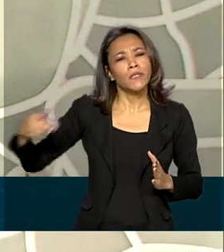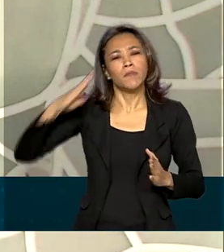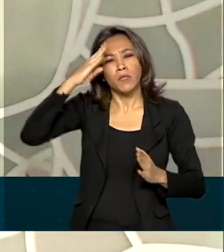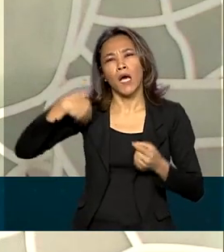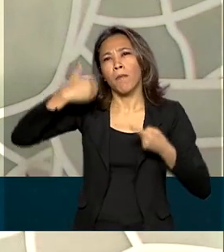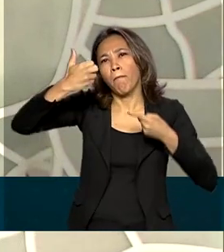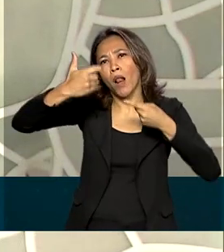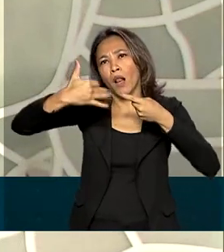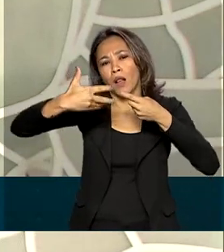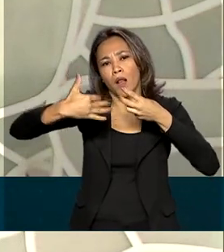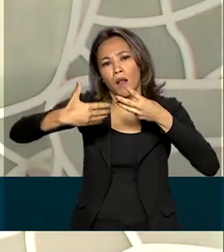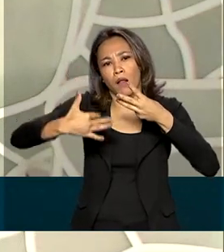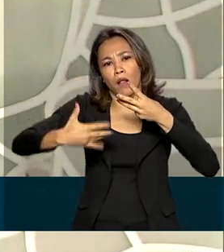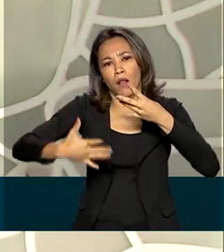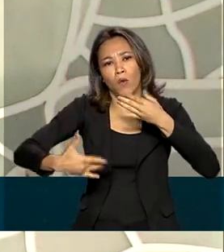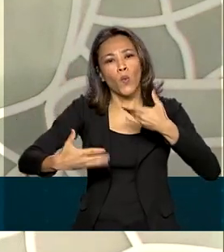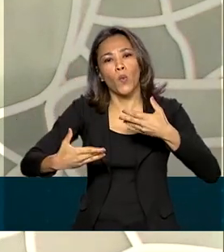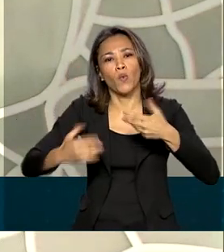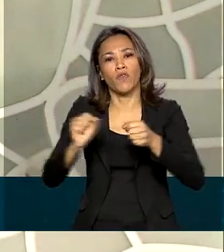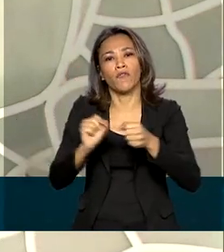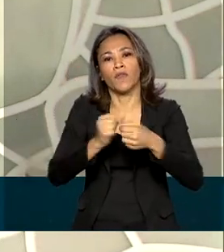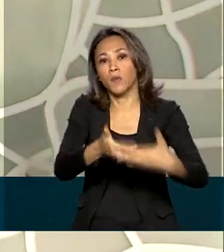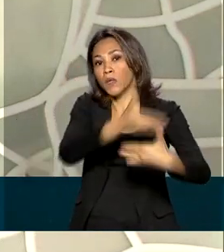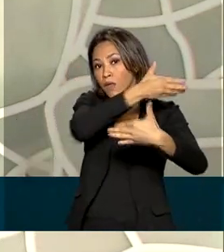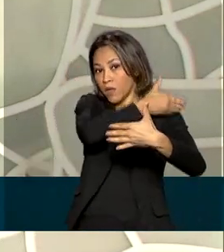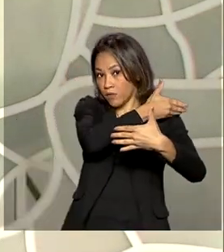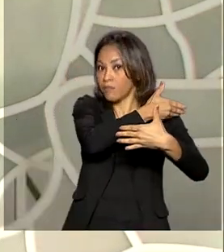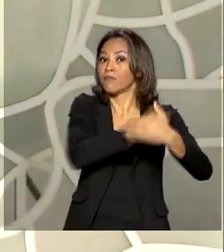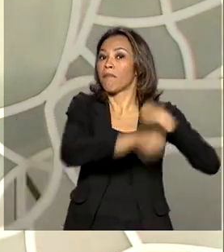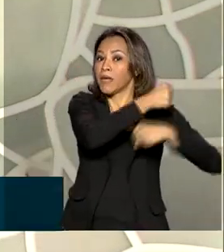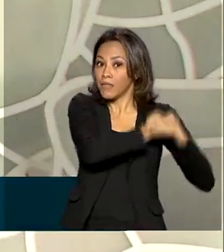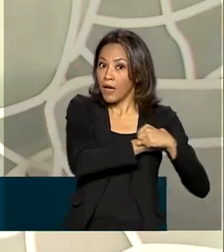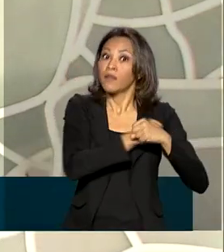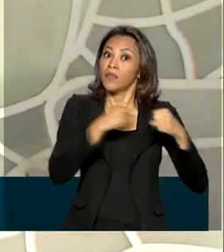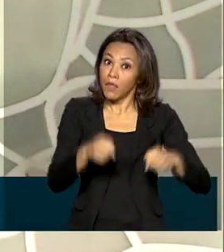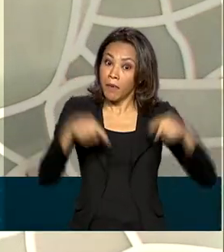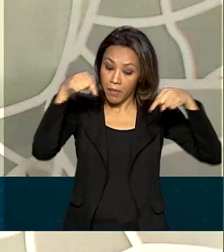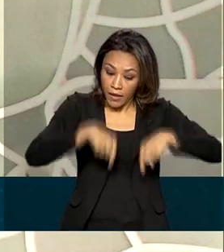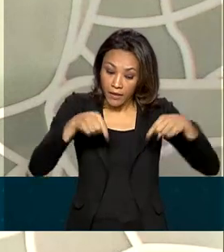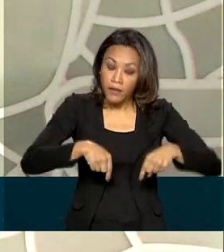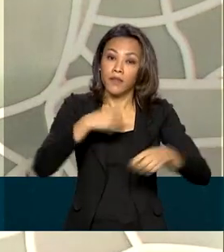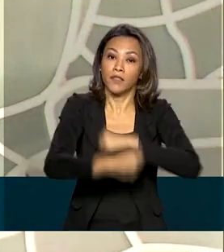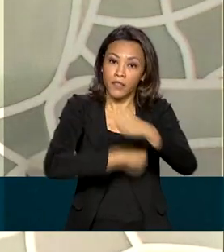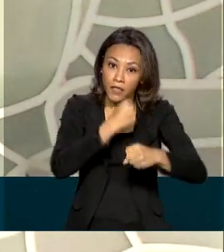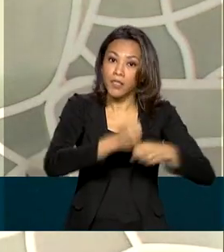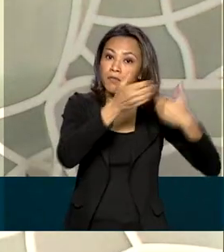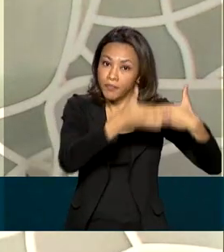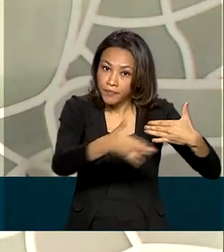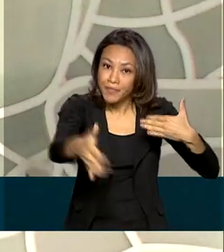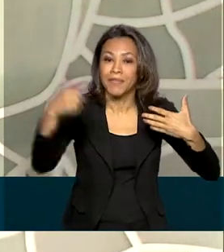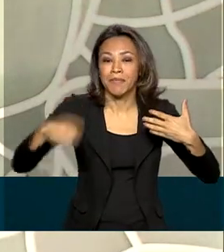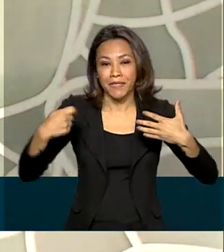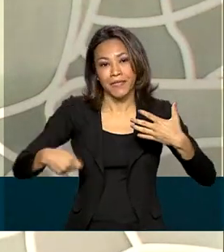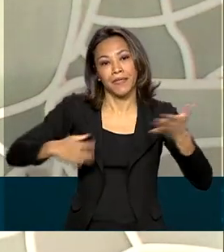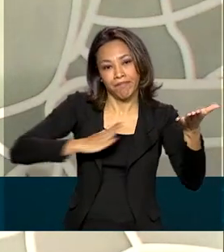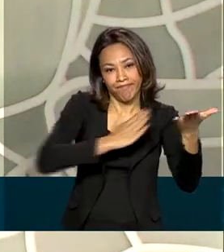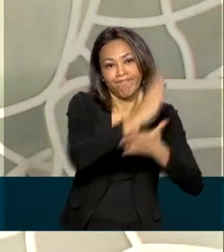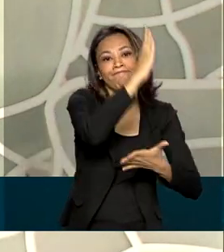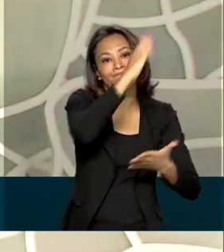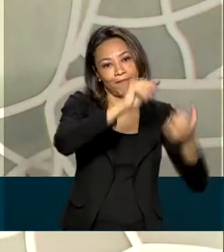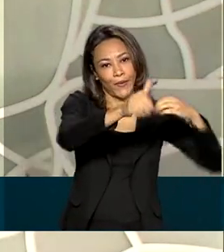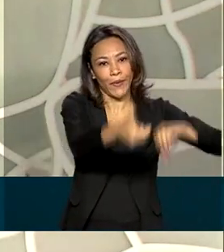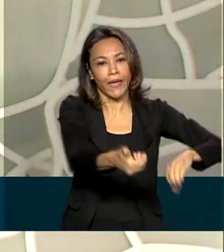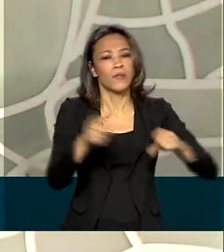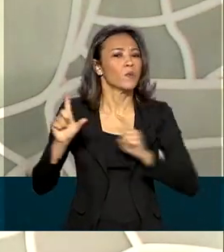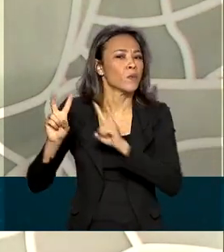passado, o Bolsonaro apresentou as prioridades do governo federal para este ano, que precisam passar pelo Congresso Nacional. Entre